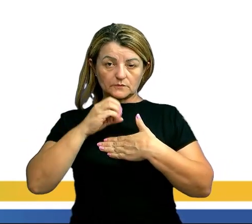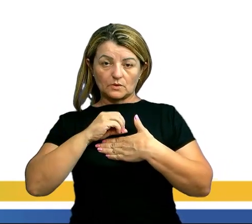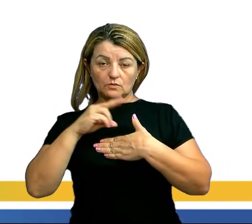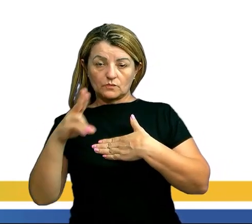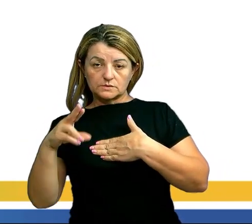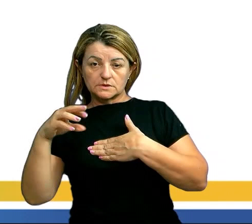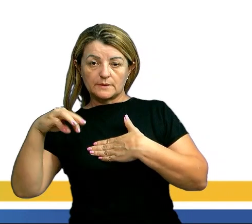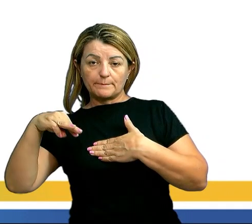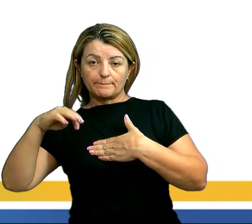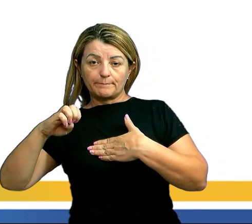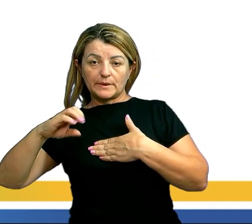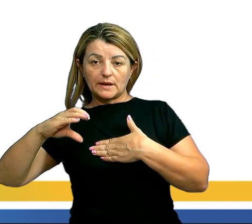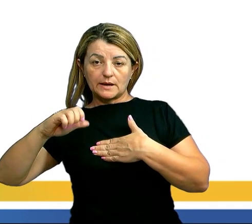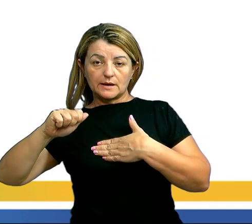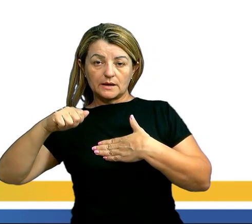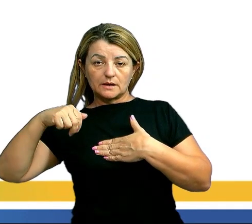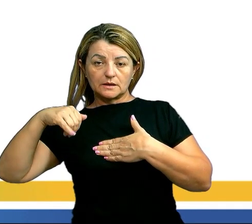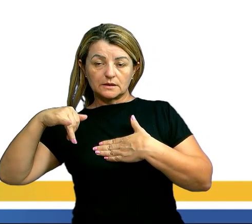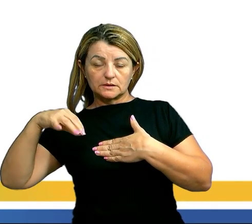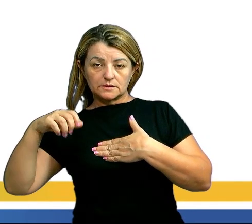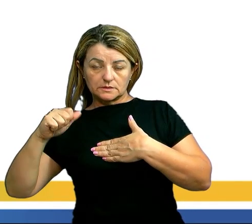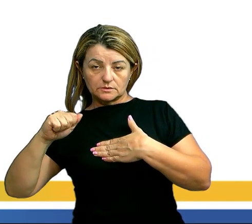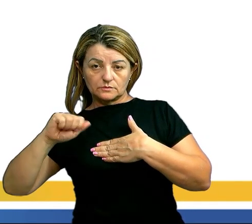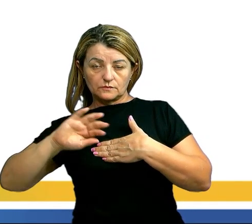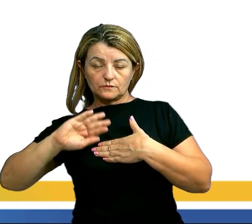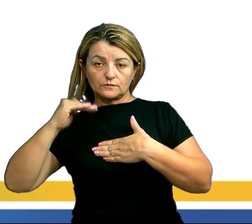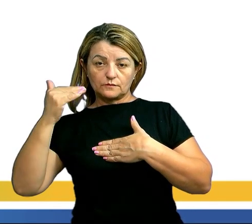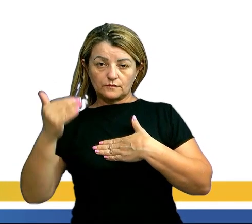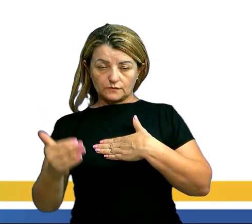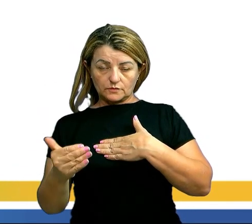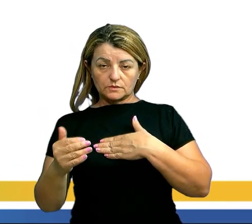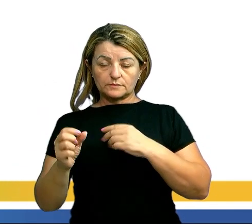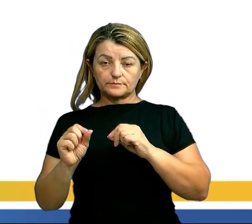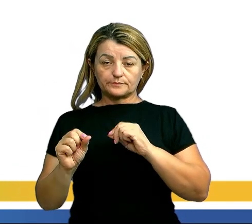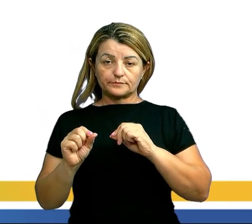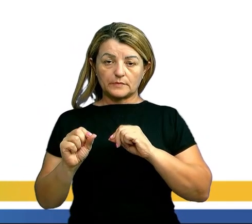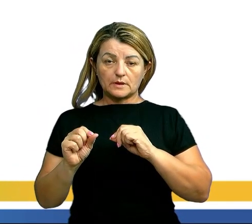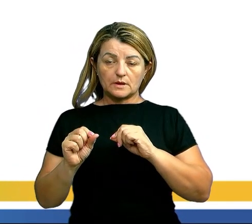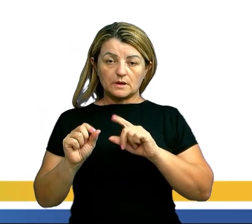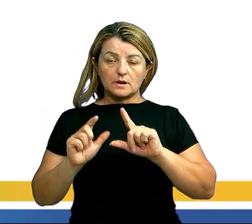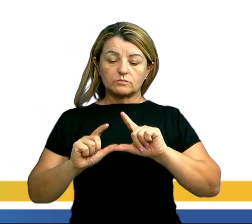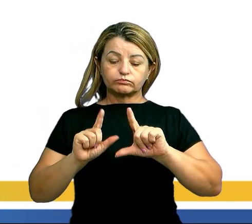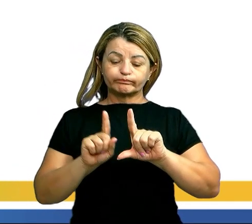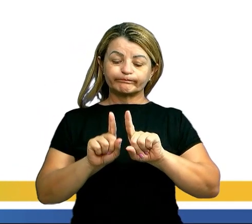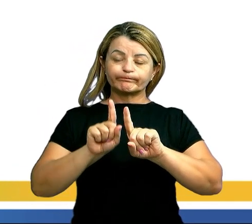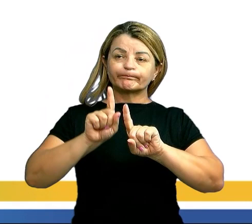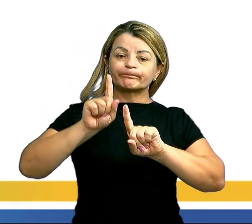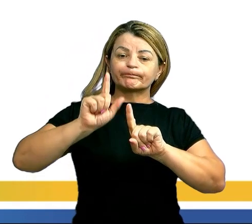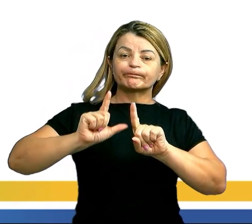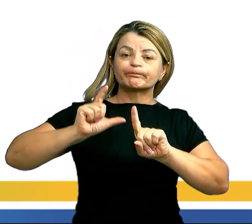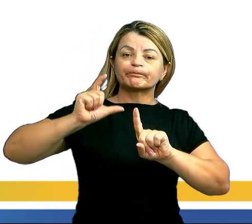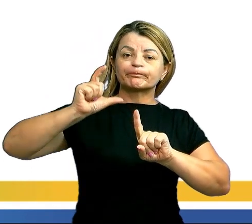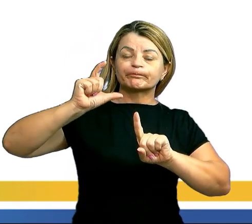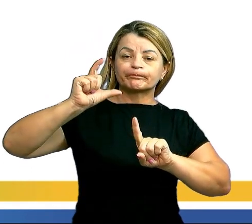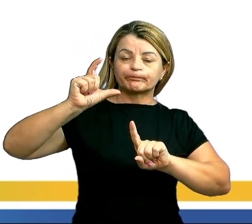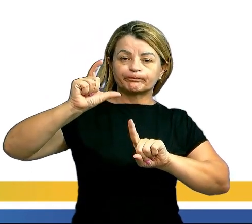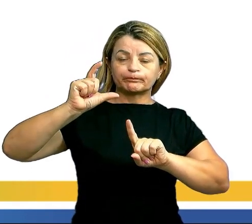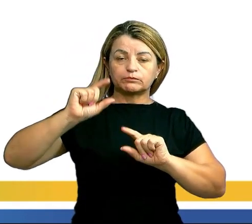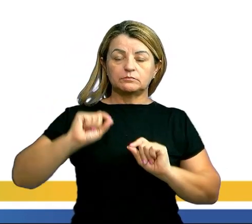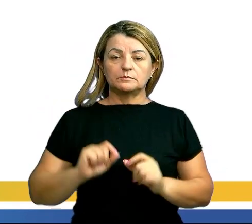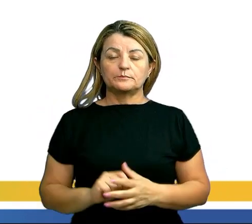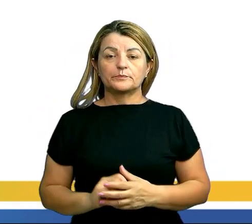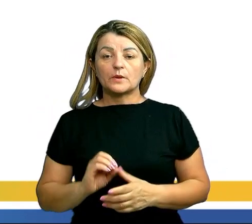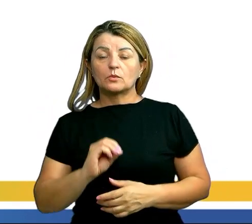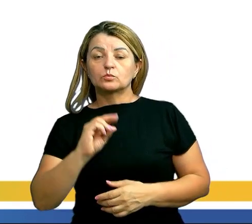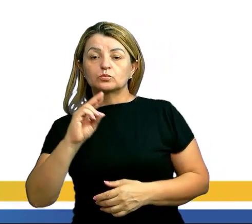mecânica externa ou seja empurrar a água de uma piscina aumentar a energia potencial gravitacional de tijolos e etc